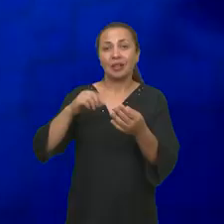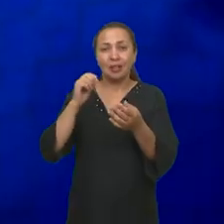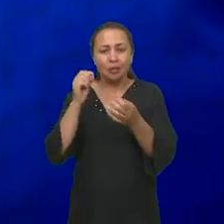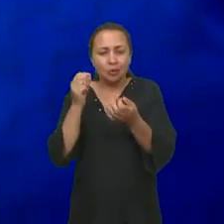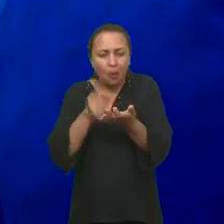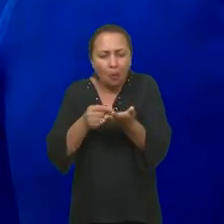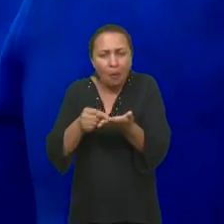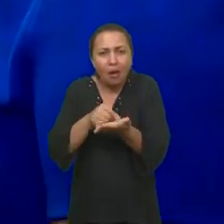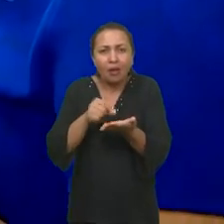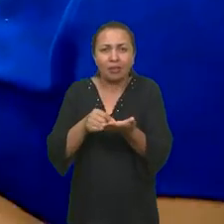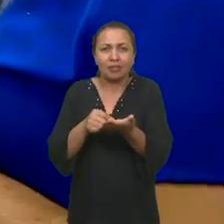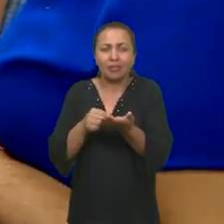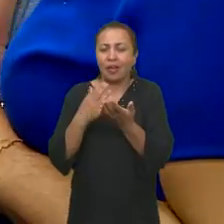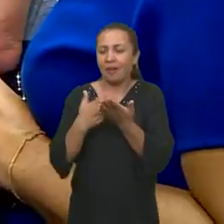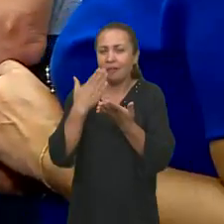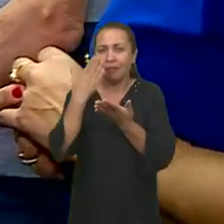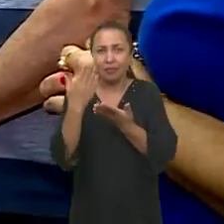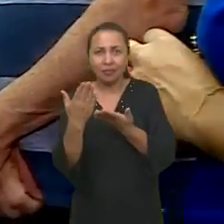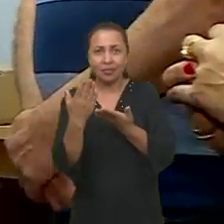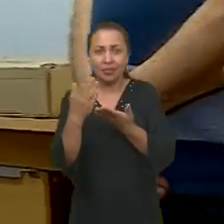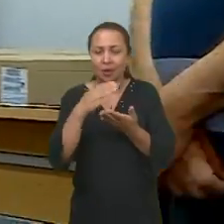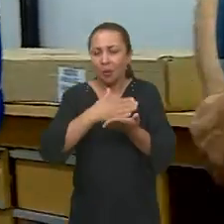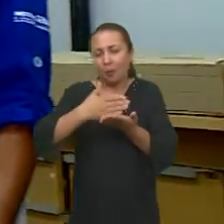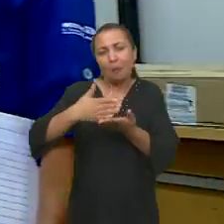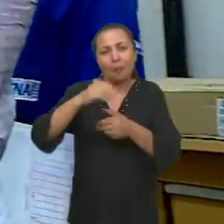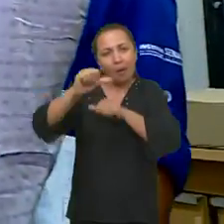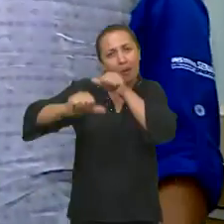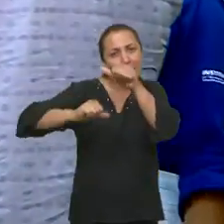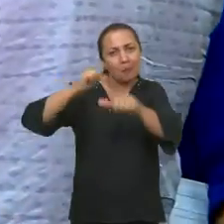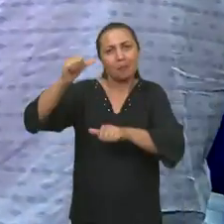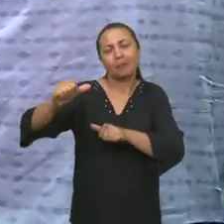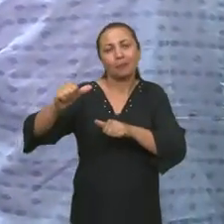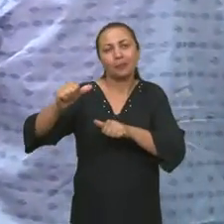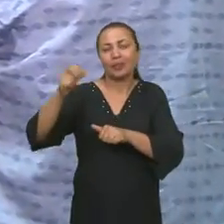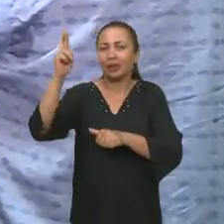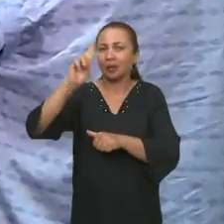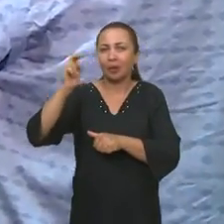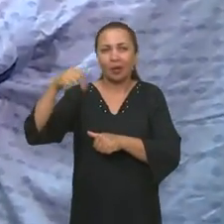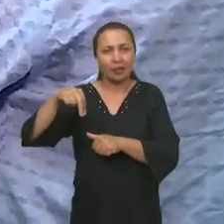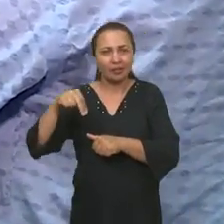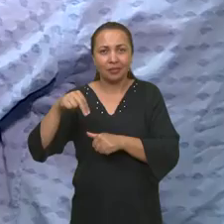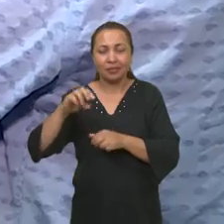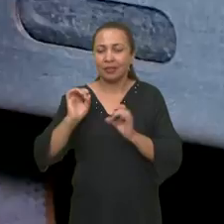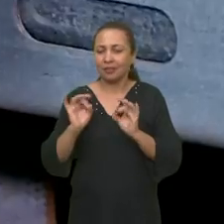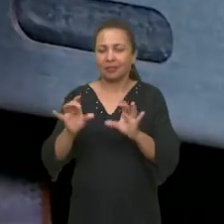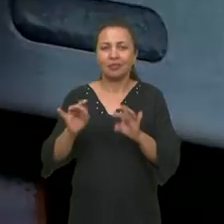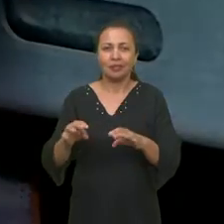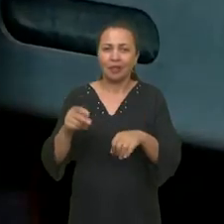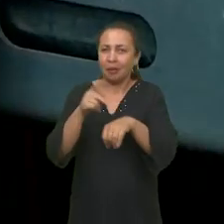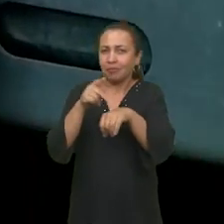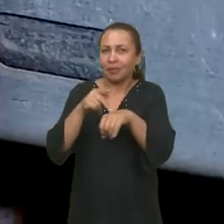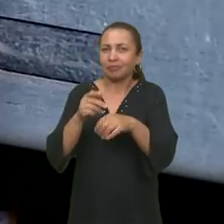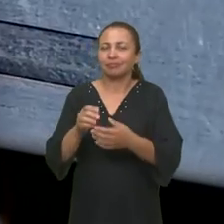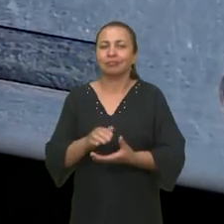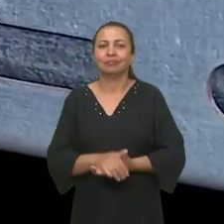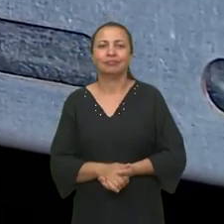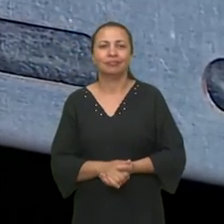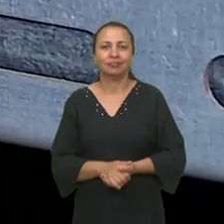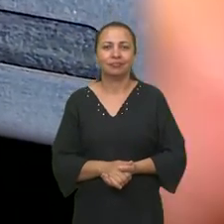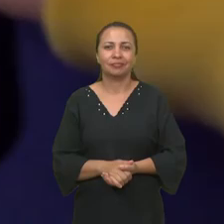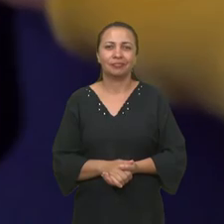metais refratários, que comece a mudar essa situação no Rio Grande do Norte, que é vender minério.